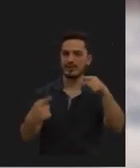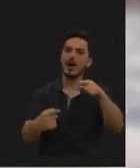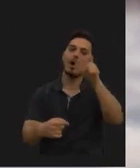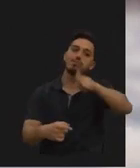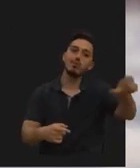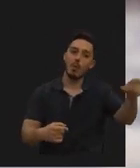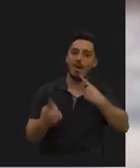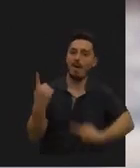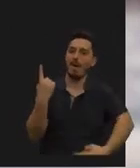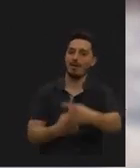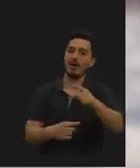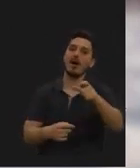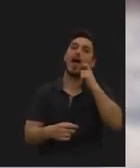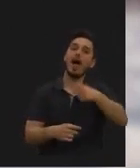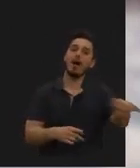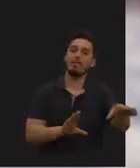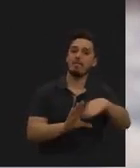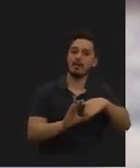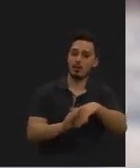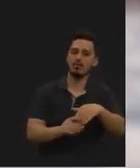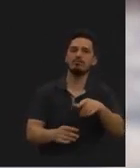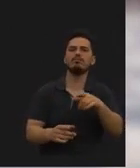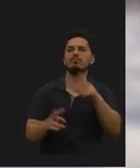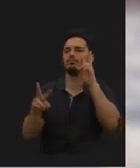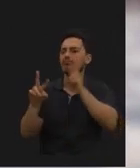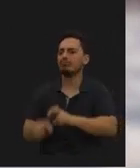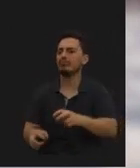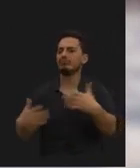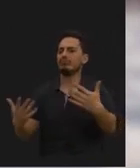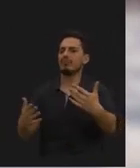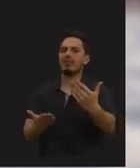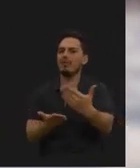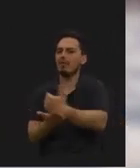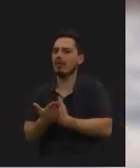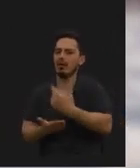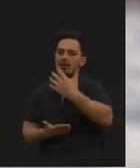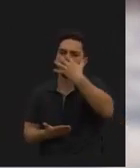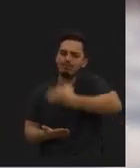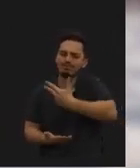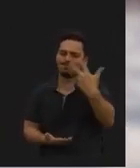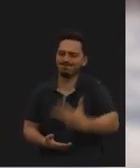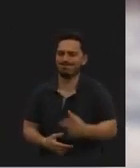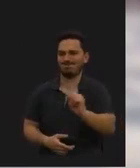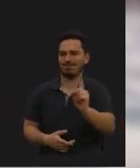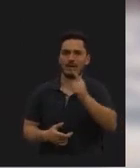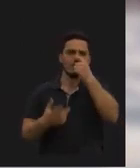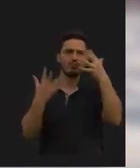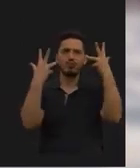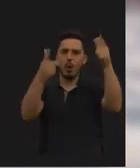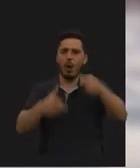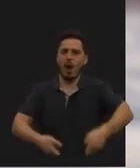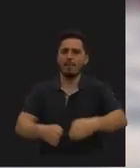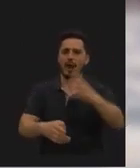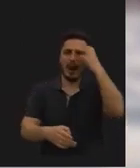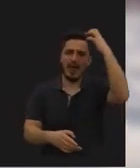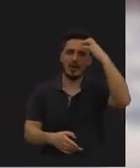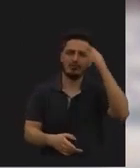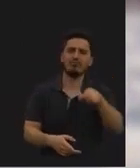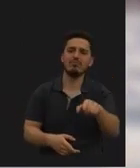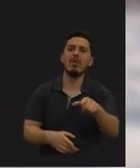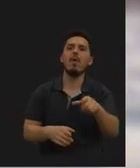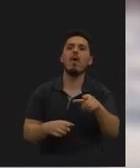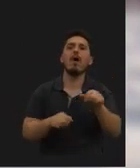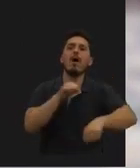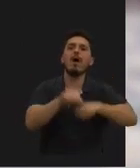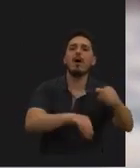feita pelos cidadãos que aí participaram. Não parece haver estudos, medições ou dados fiáveis para a poluição atmosférica na Almirante Reis, que sejam anteriores à